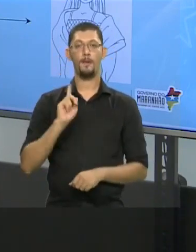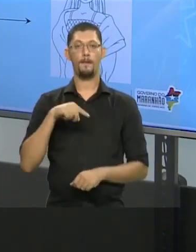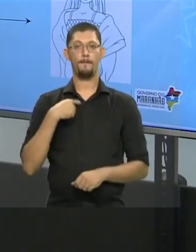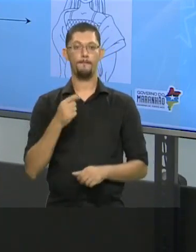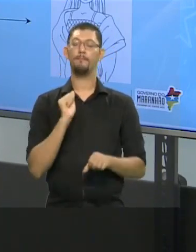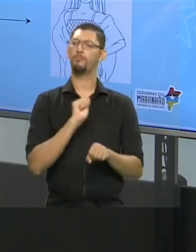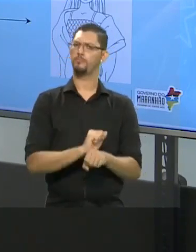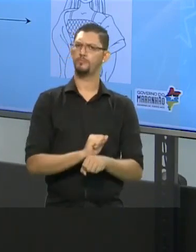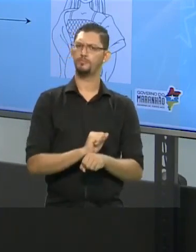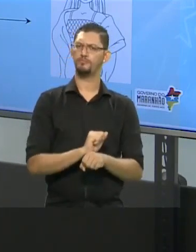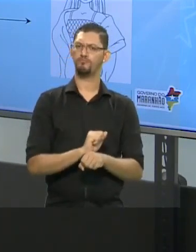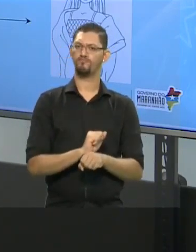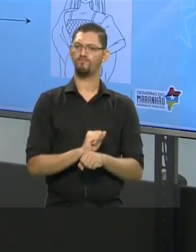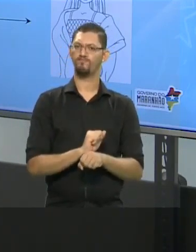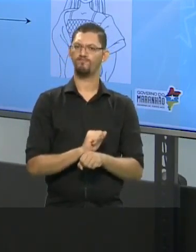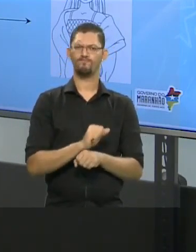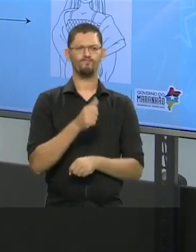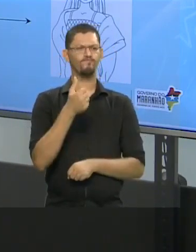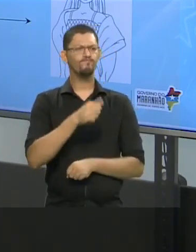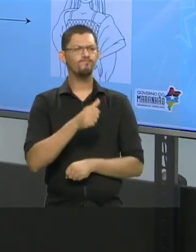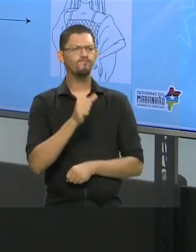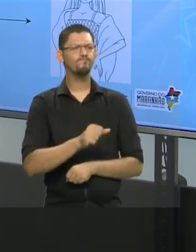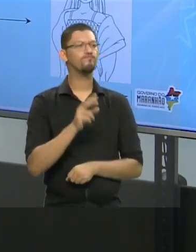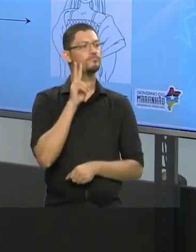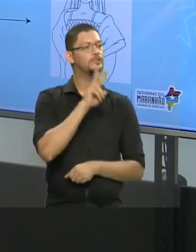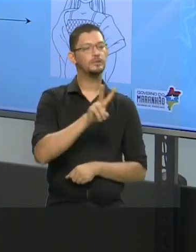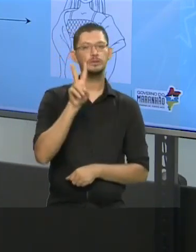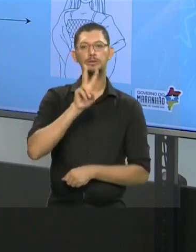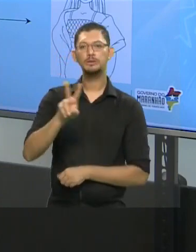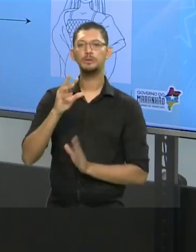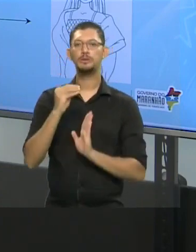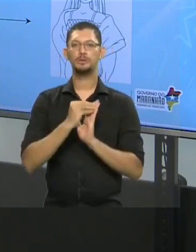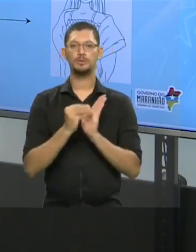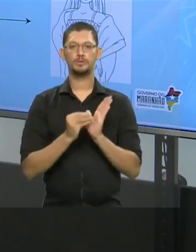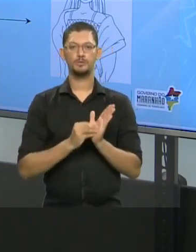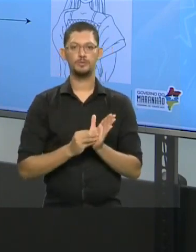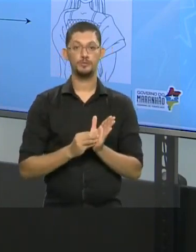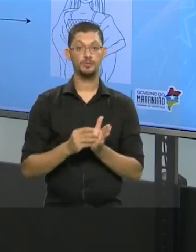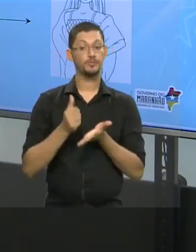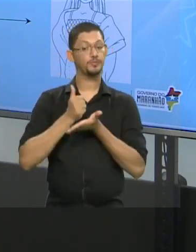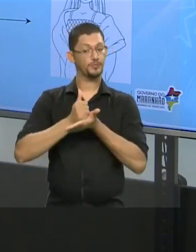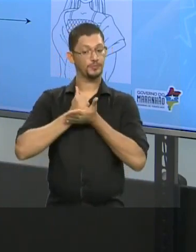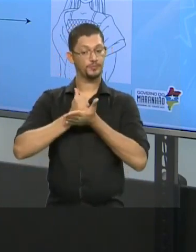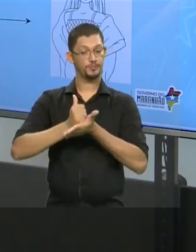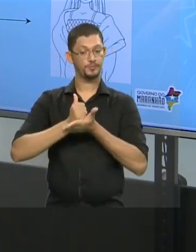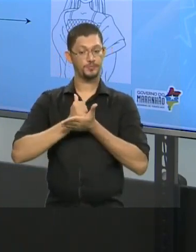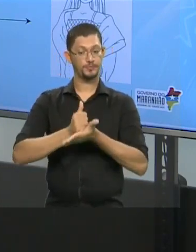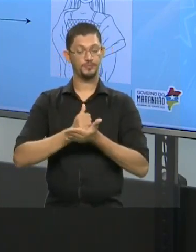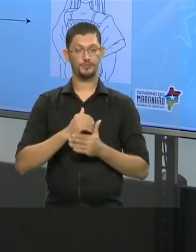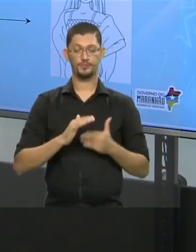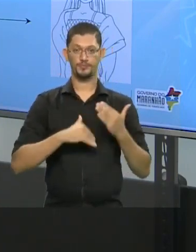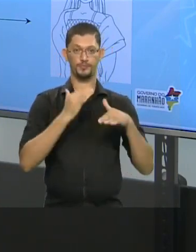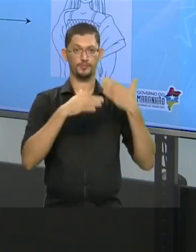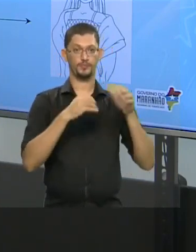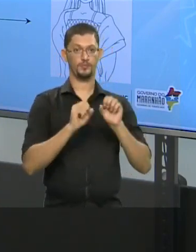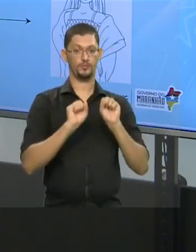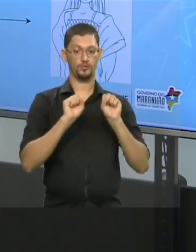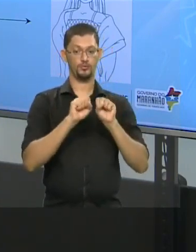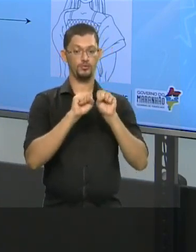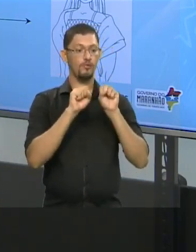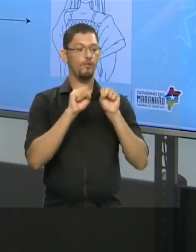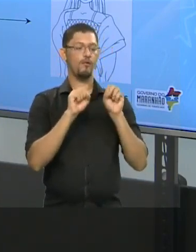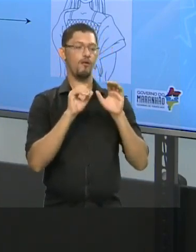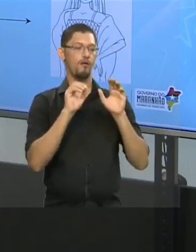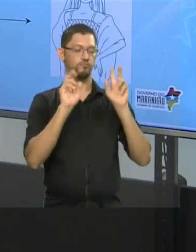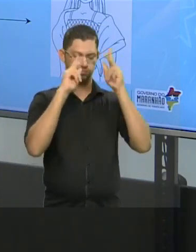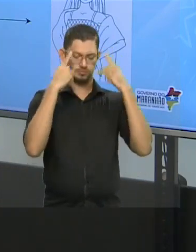para para ver essa outra parte de conteúdo que também nos ajuda na nossa formação como seres humanos.